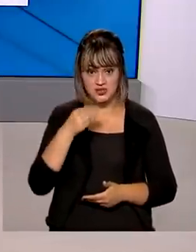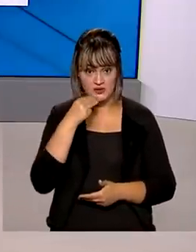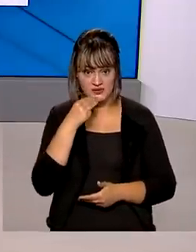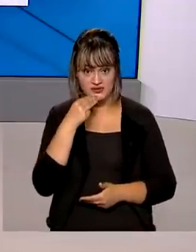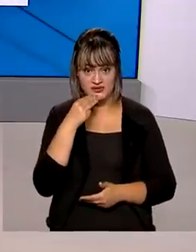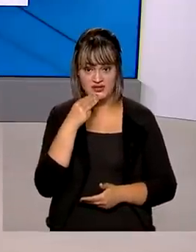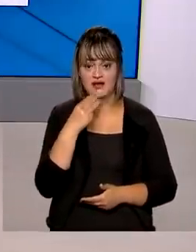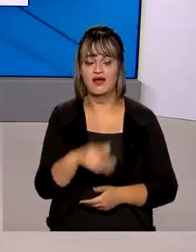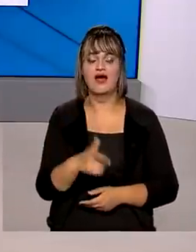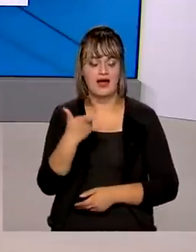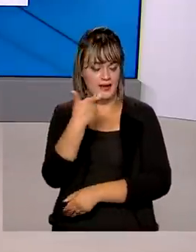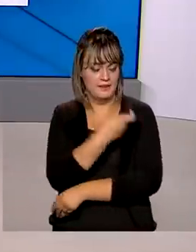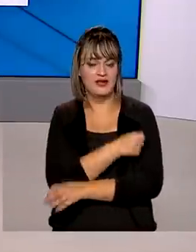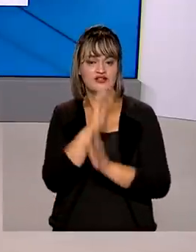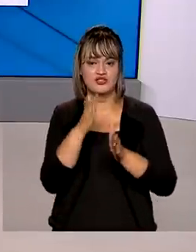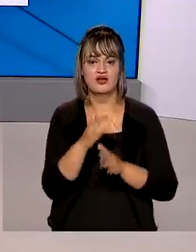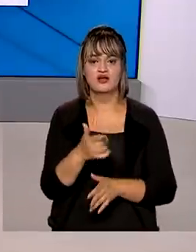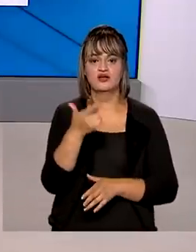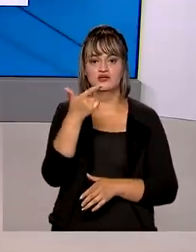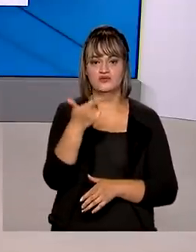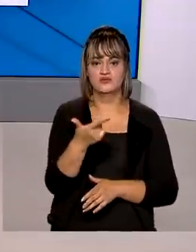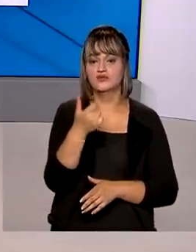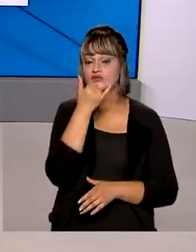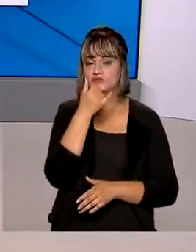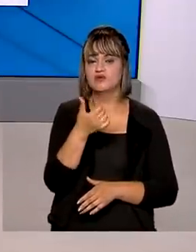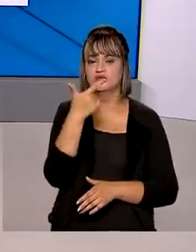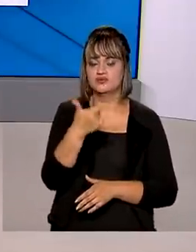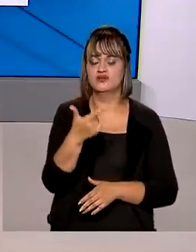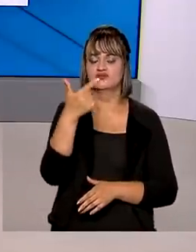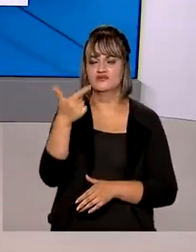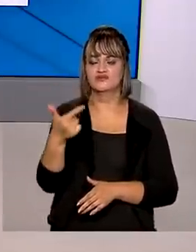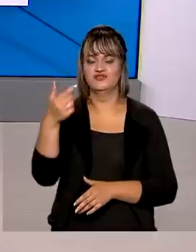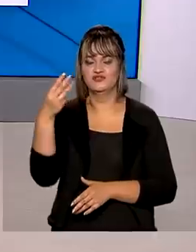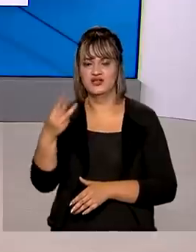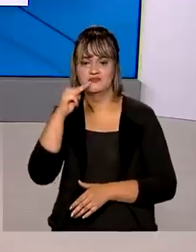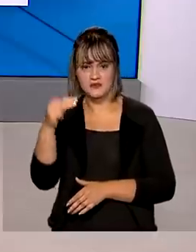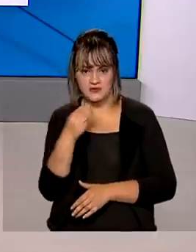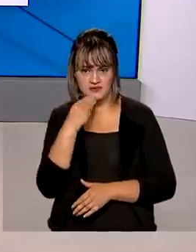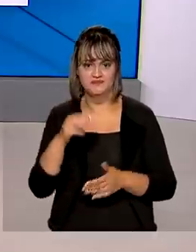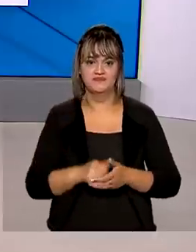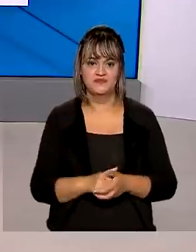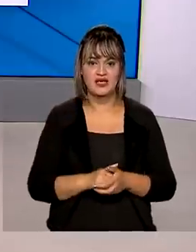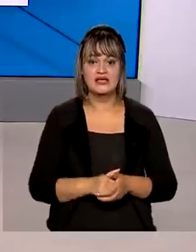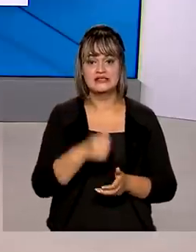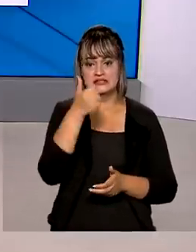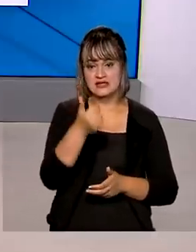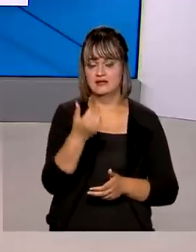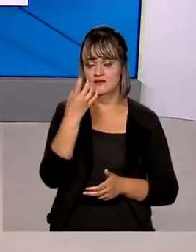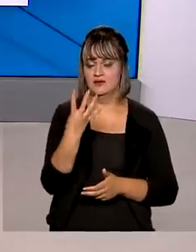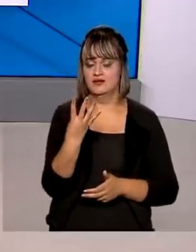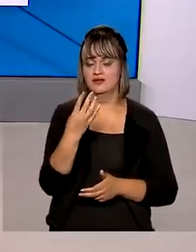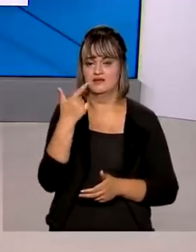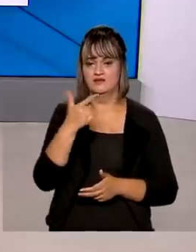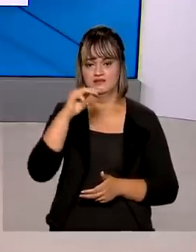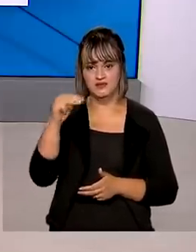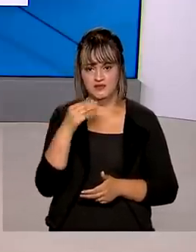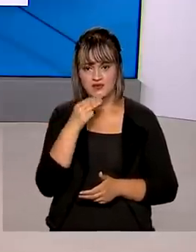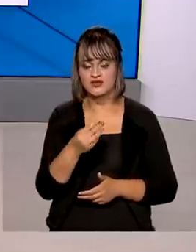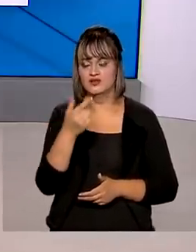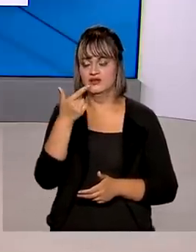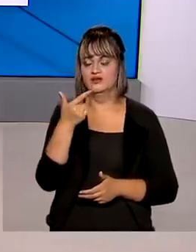vacinas. As doses aplicadas somam mais de 223 milhões. 142 milhões e